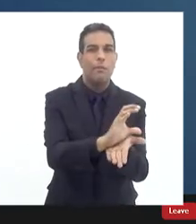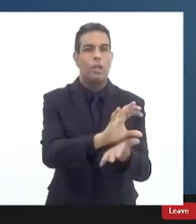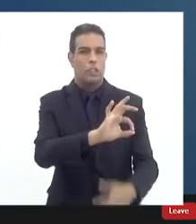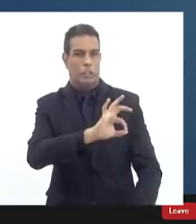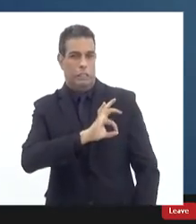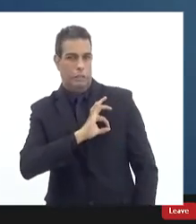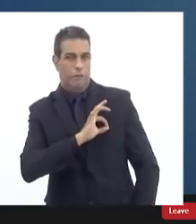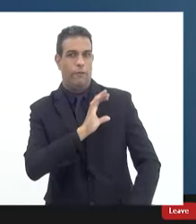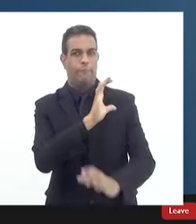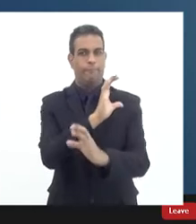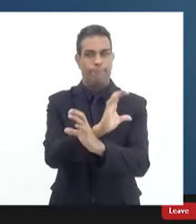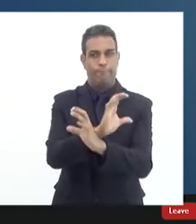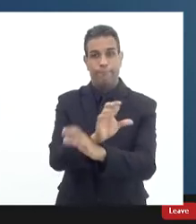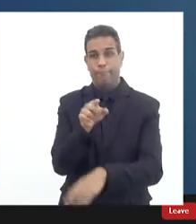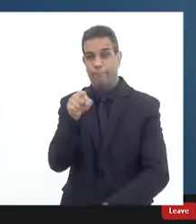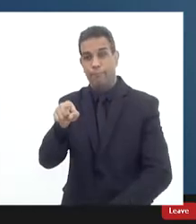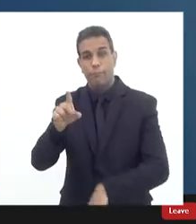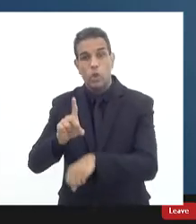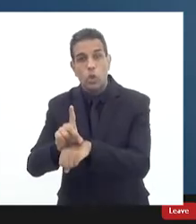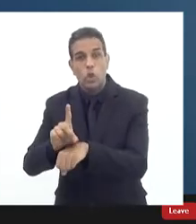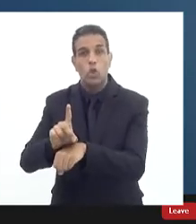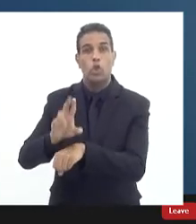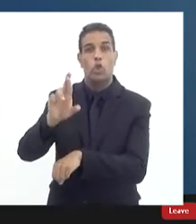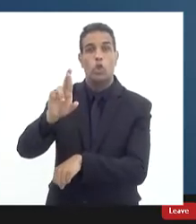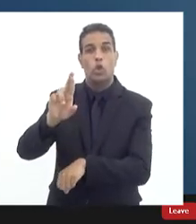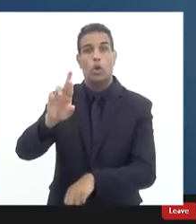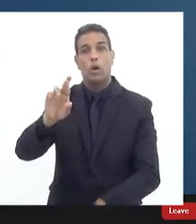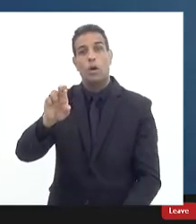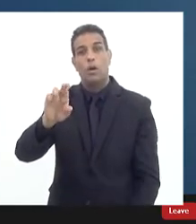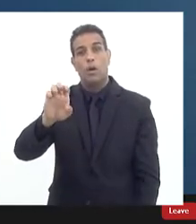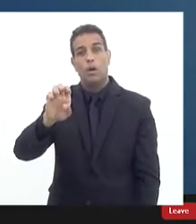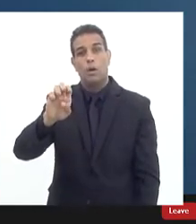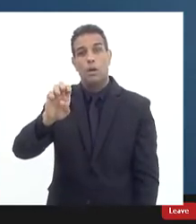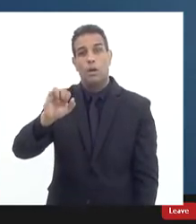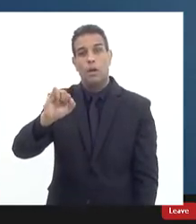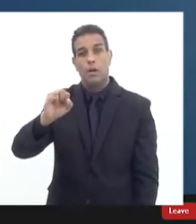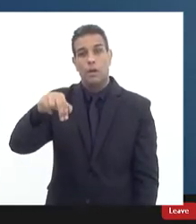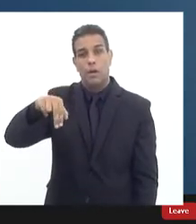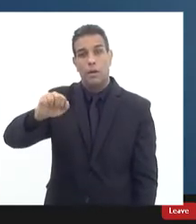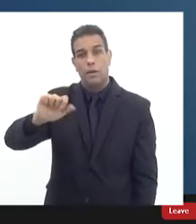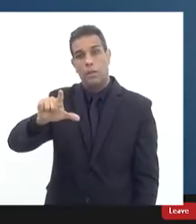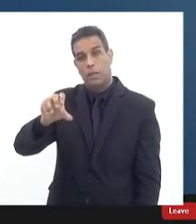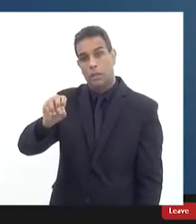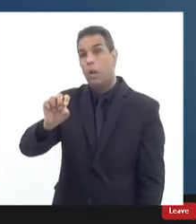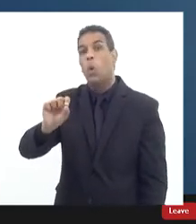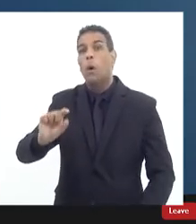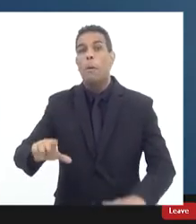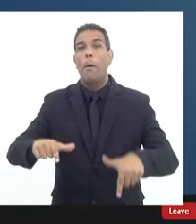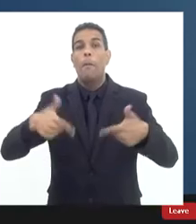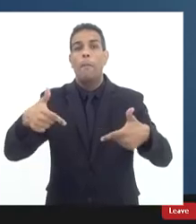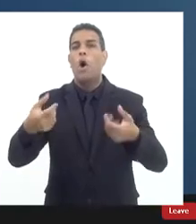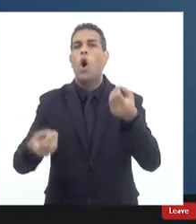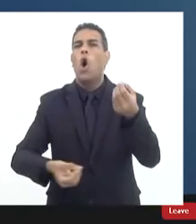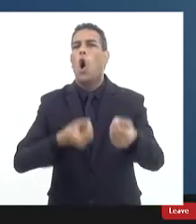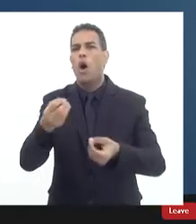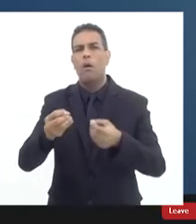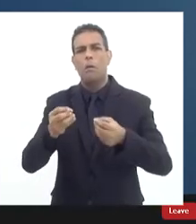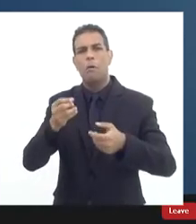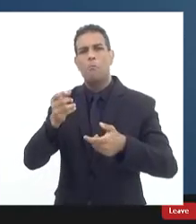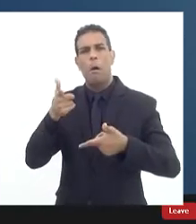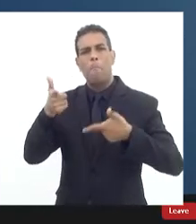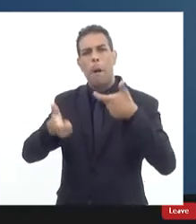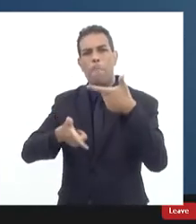como o próprio doutor Reinaldo falou existe uma discussão séria sobre a eficiência por exemplo dessas operações policiais